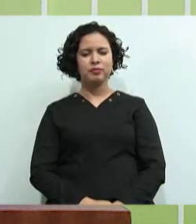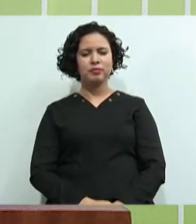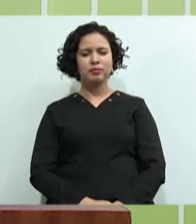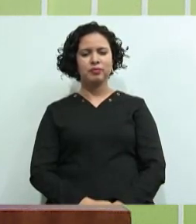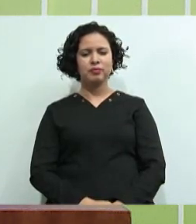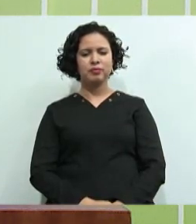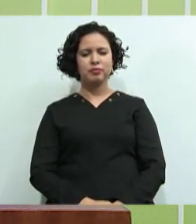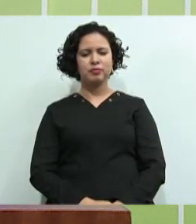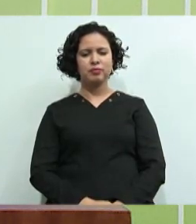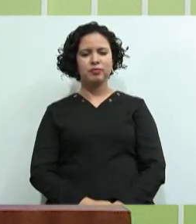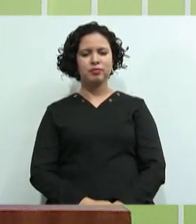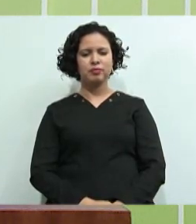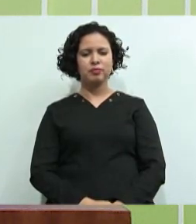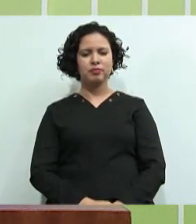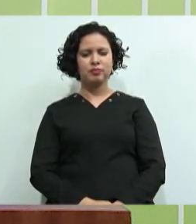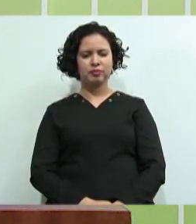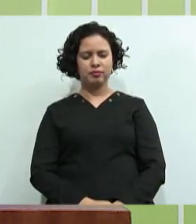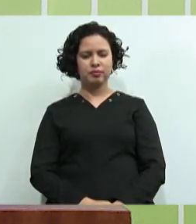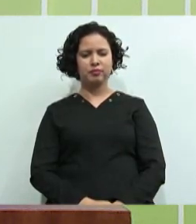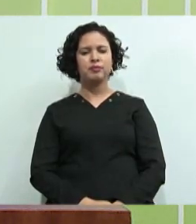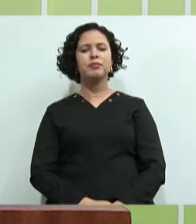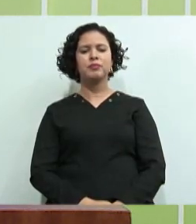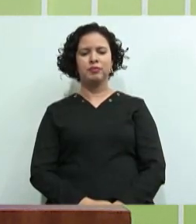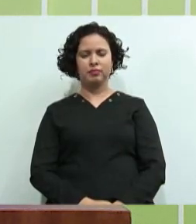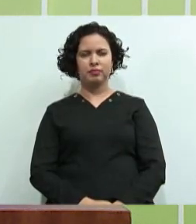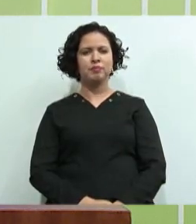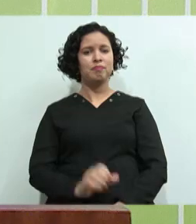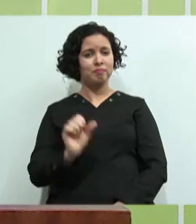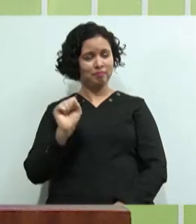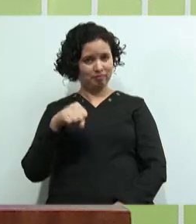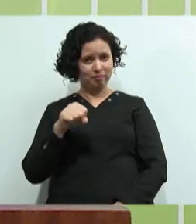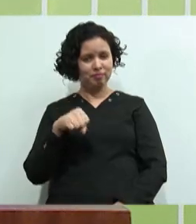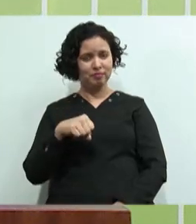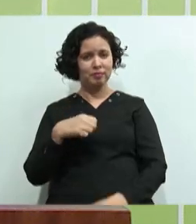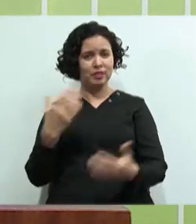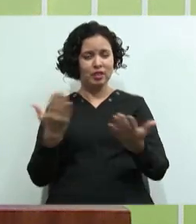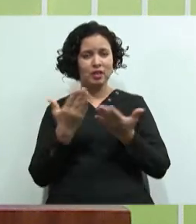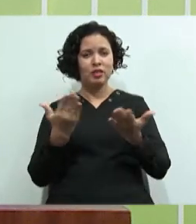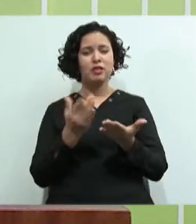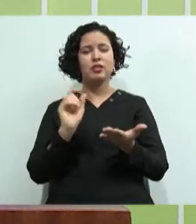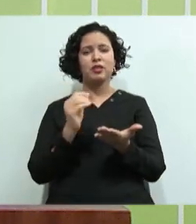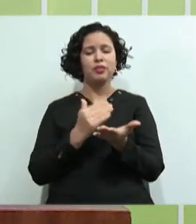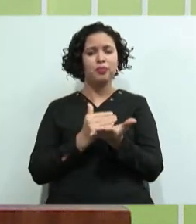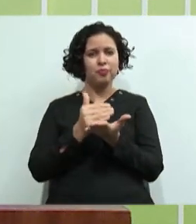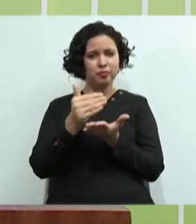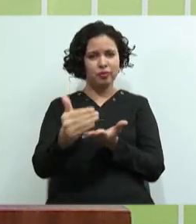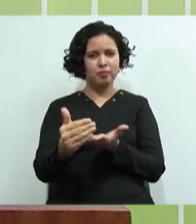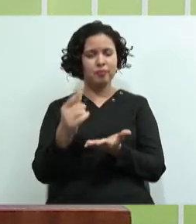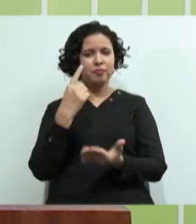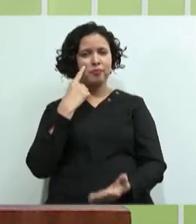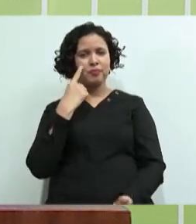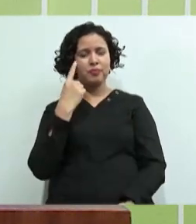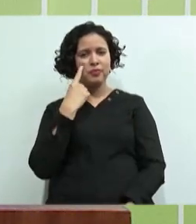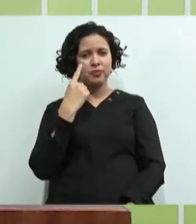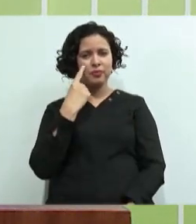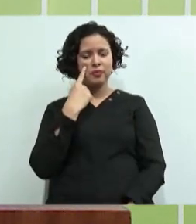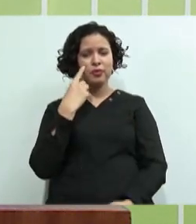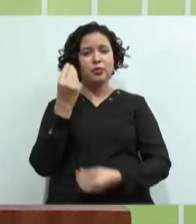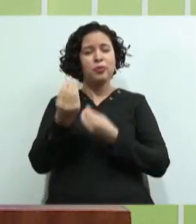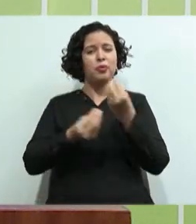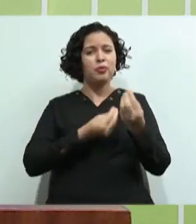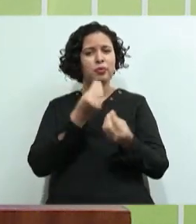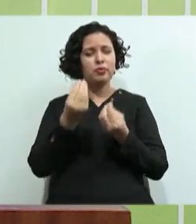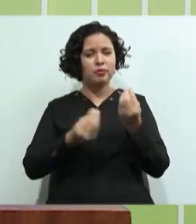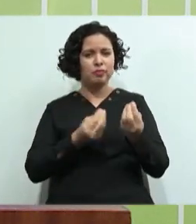Ma-ri-na A partir de agora começaremos a ver Como que